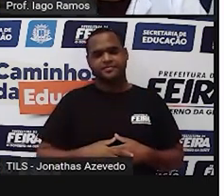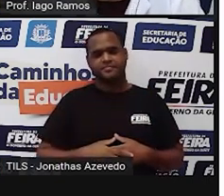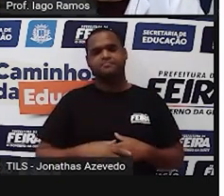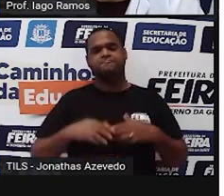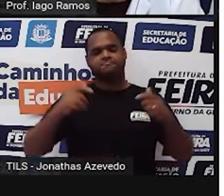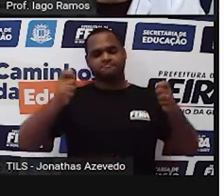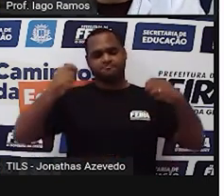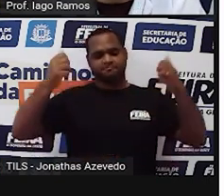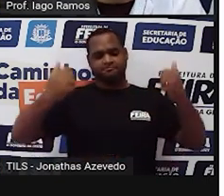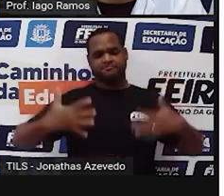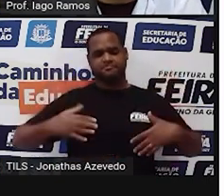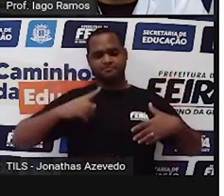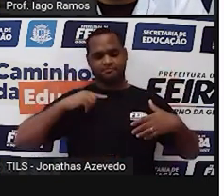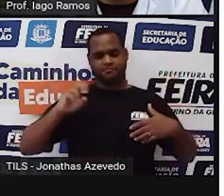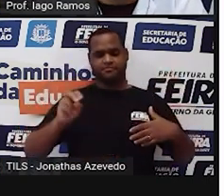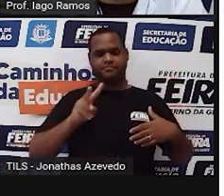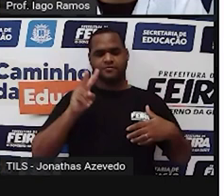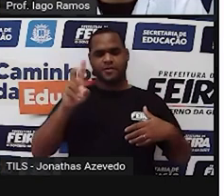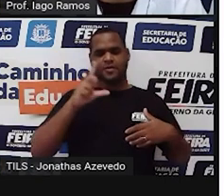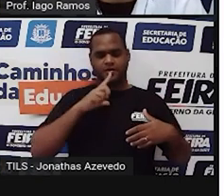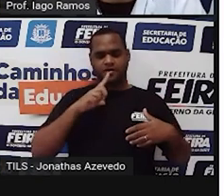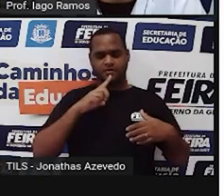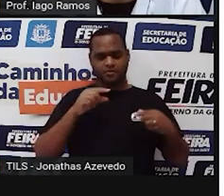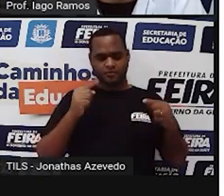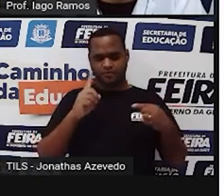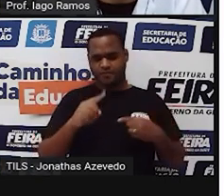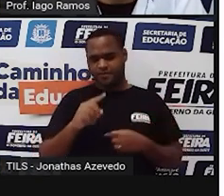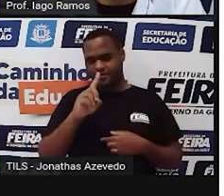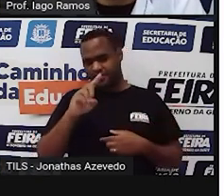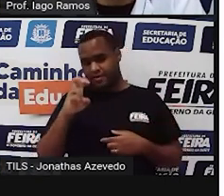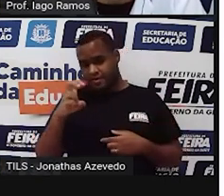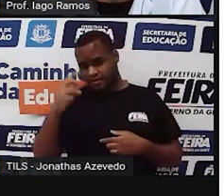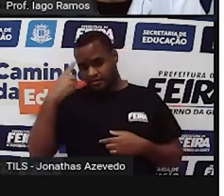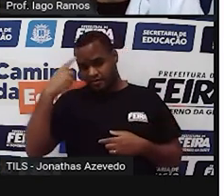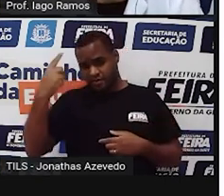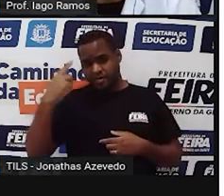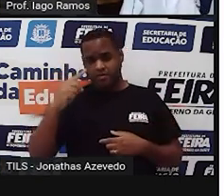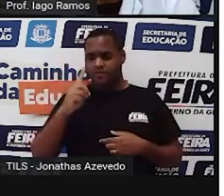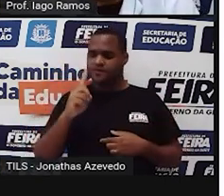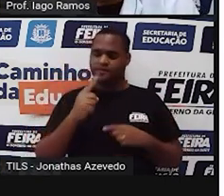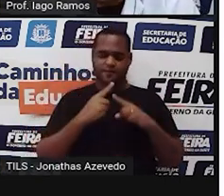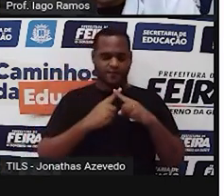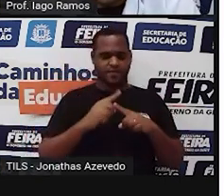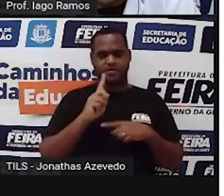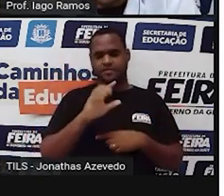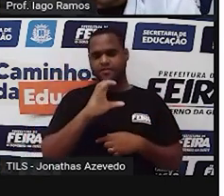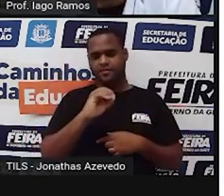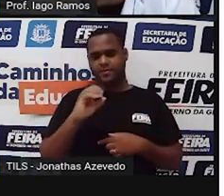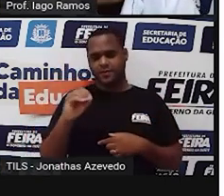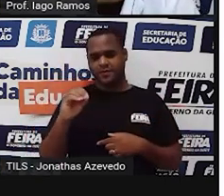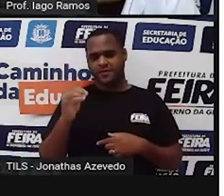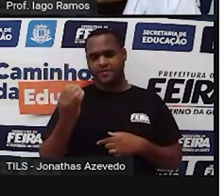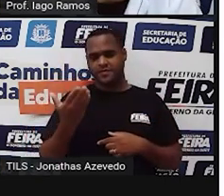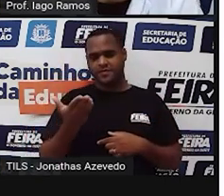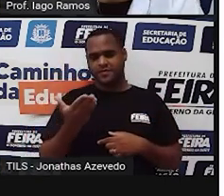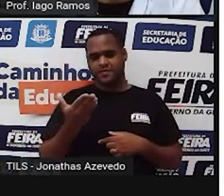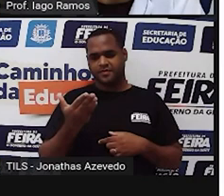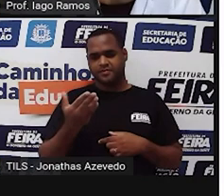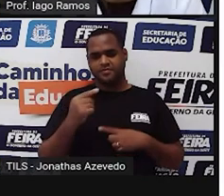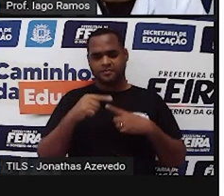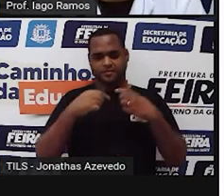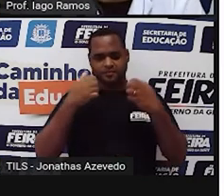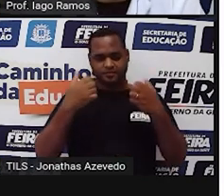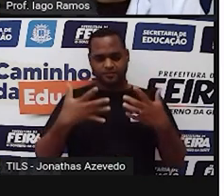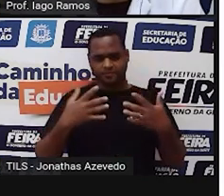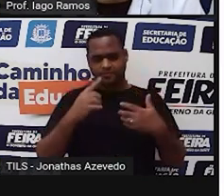o valor do reservatório ali, que é 1,15, vezes mil, depois,